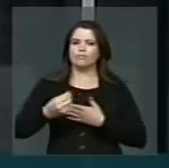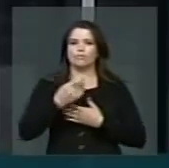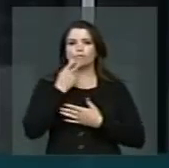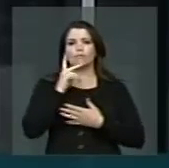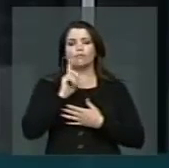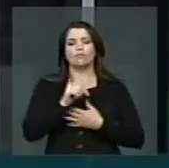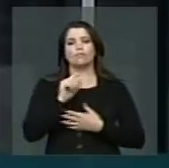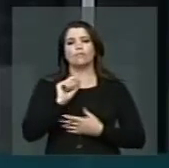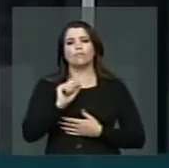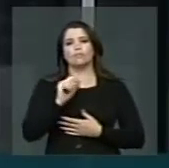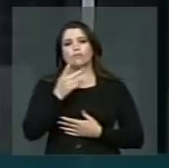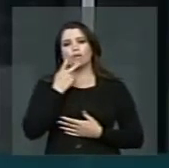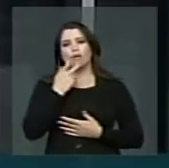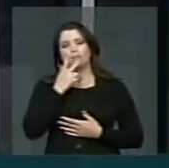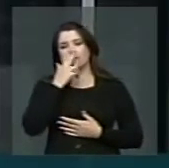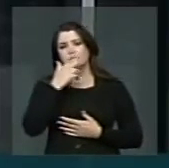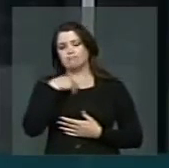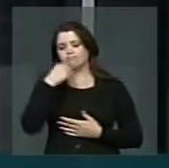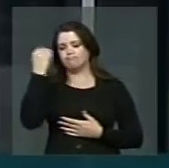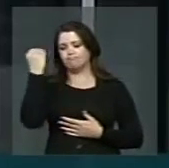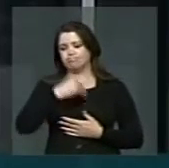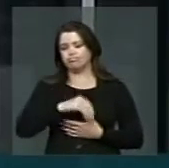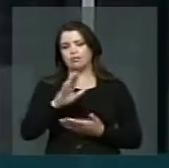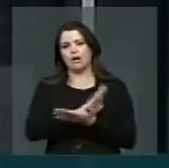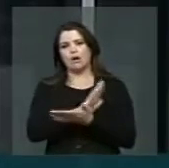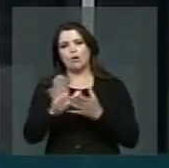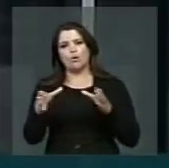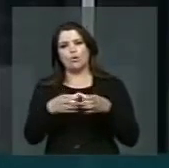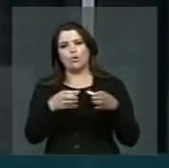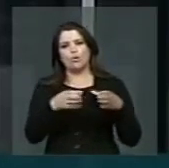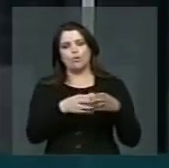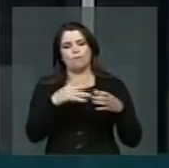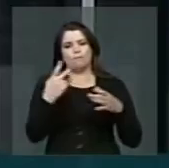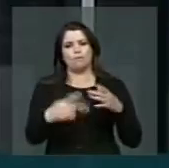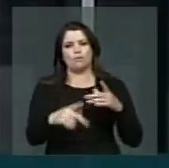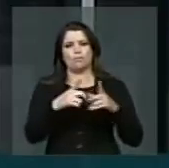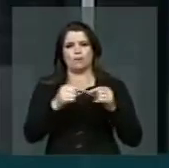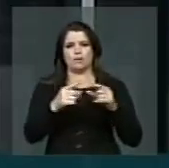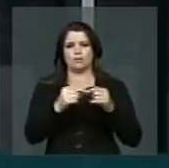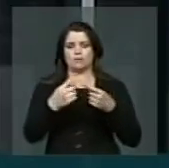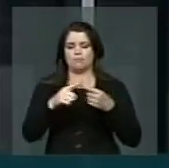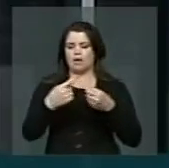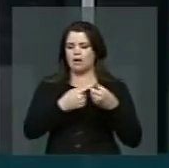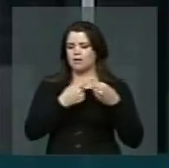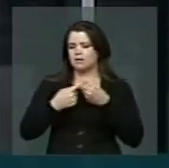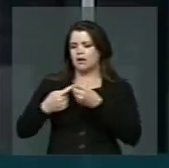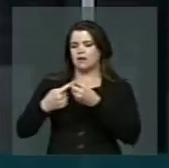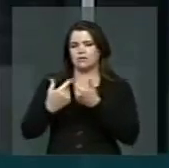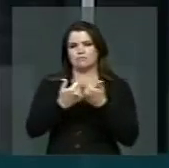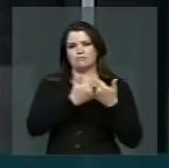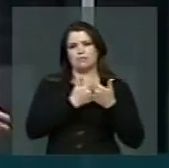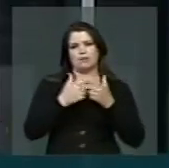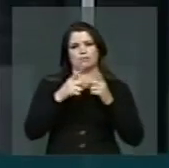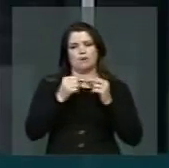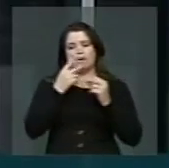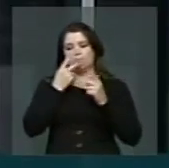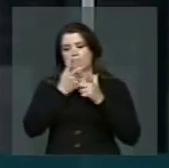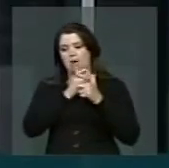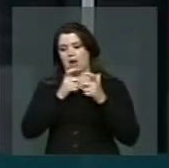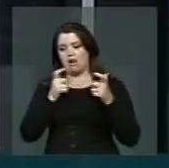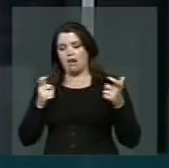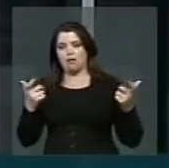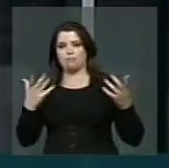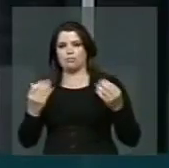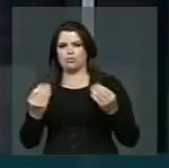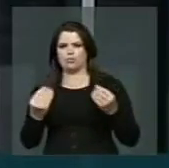insatisfação de alguns segmentos de Brasília. O entorno de Brasília crescia. E